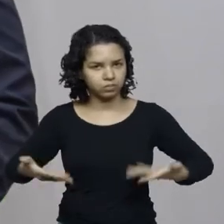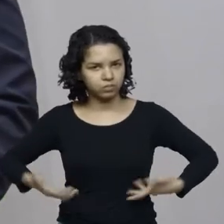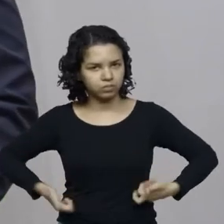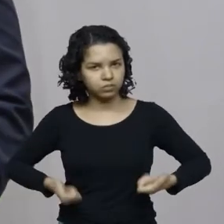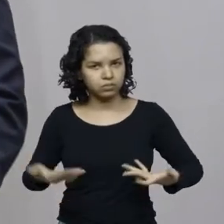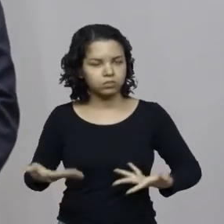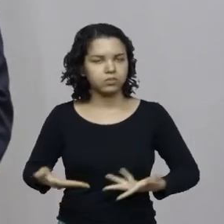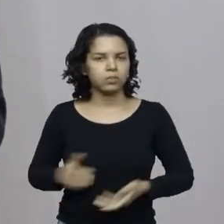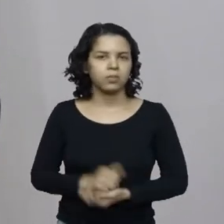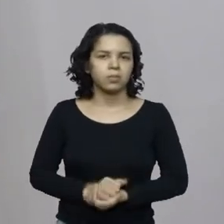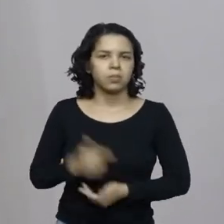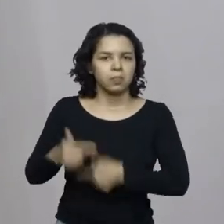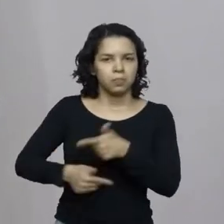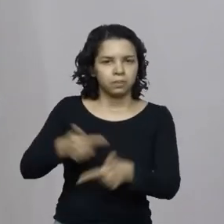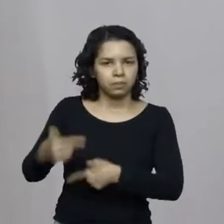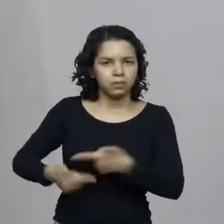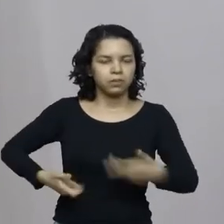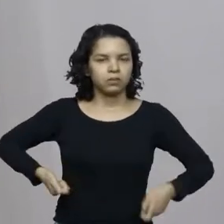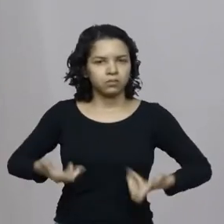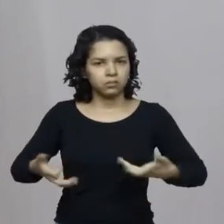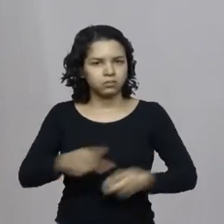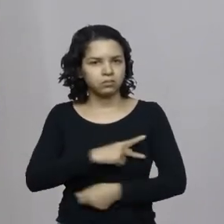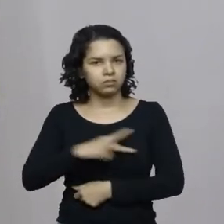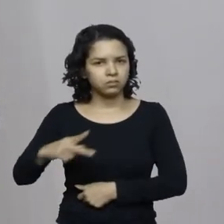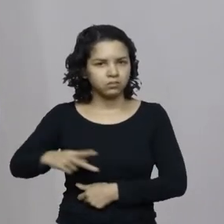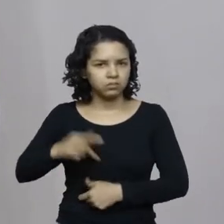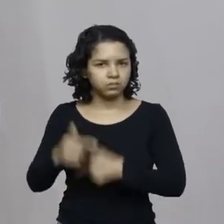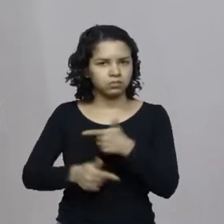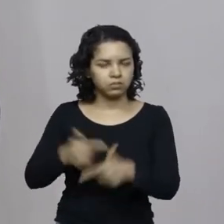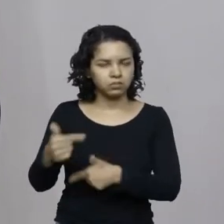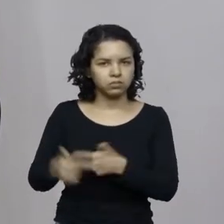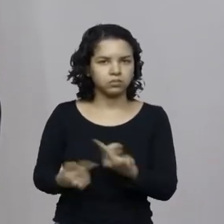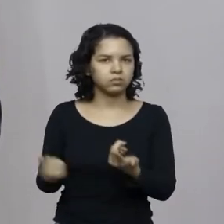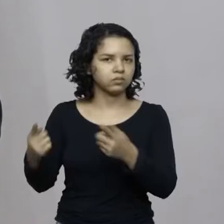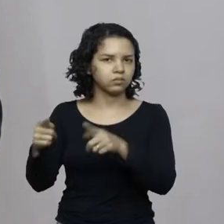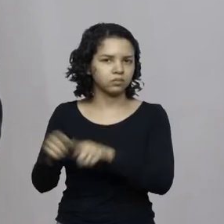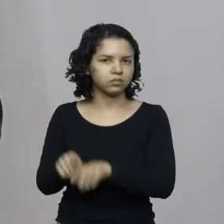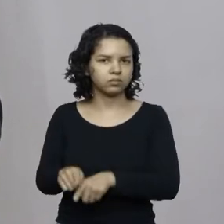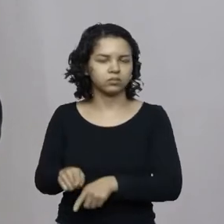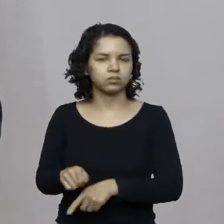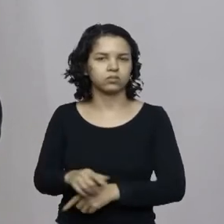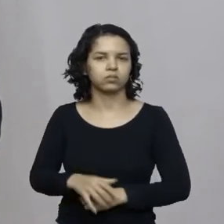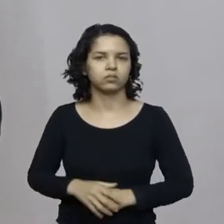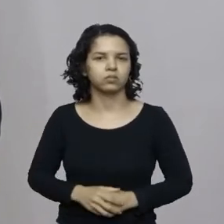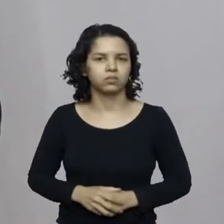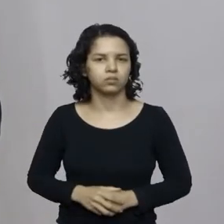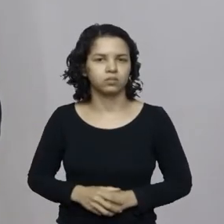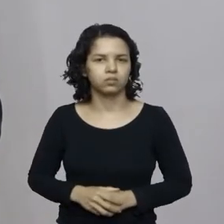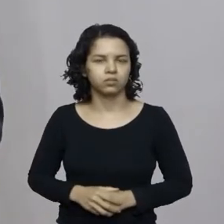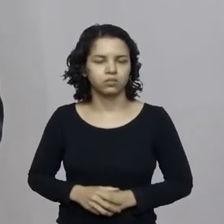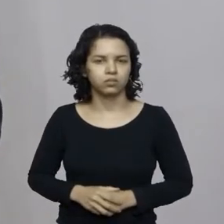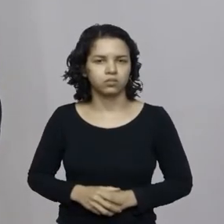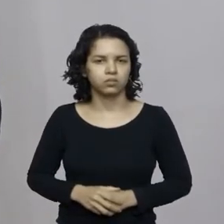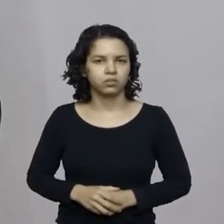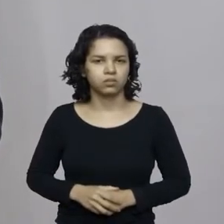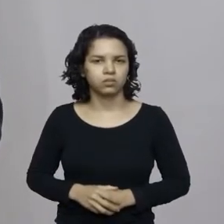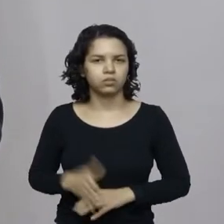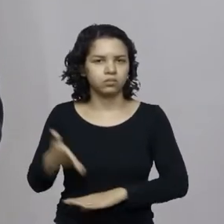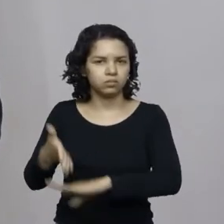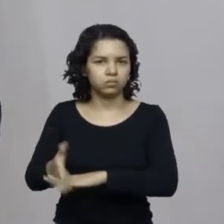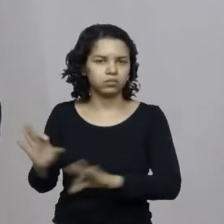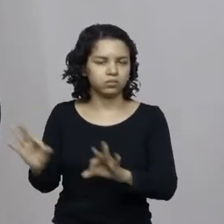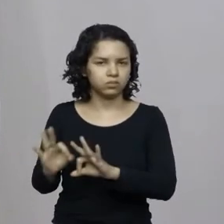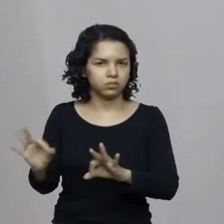dos gastos públicos, que não se empenharam em enviar para as